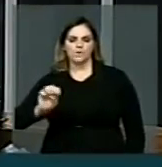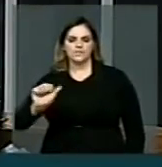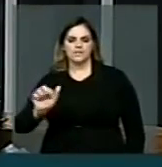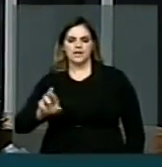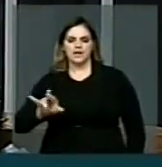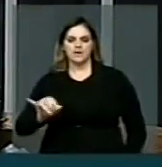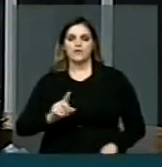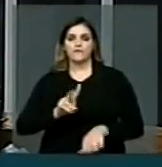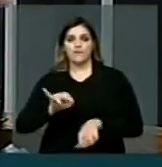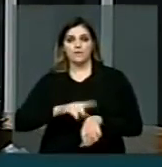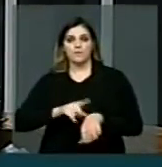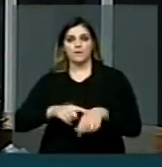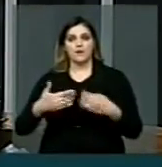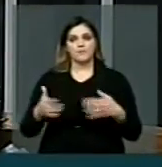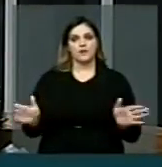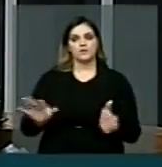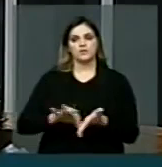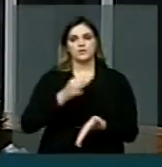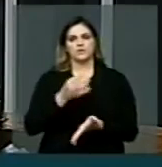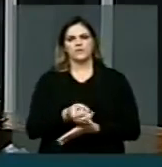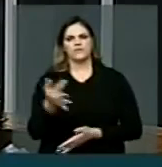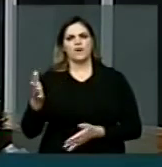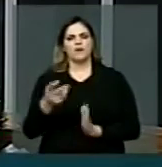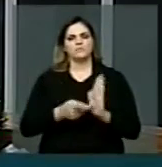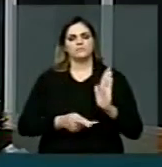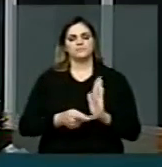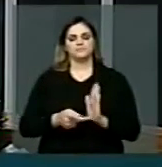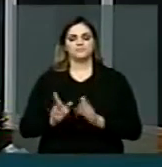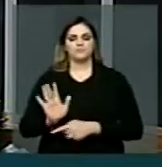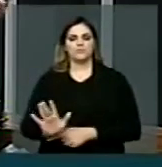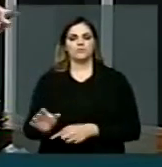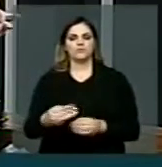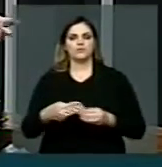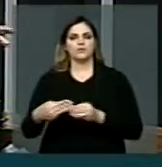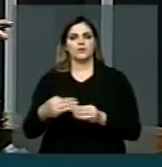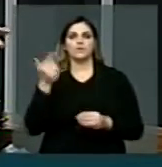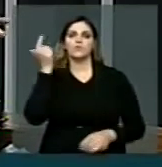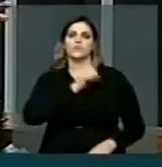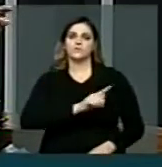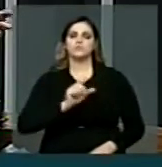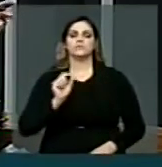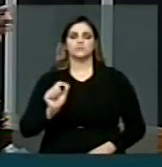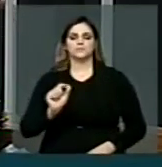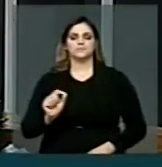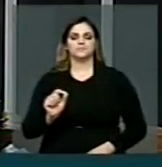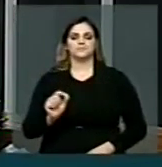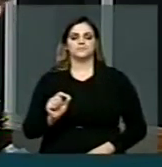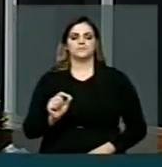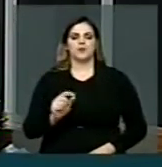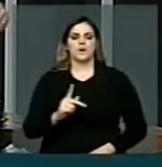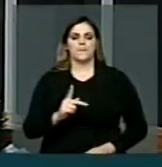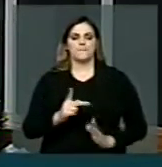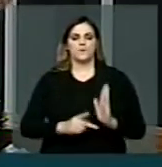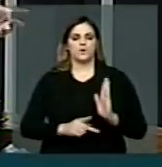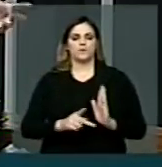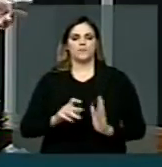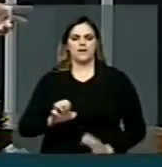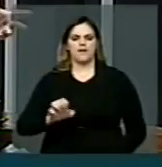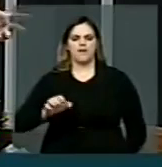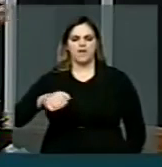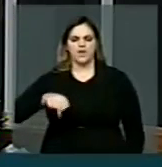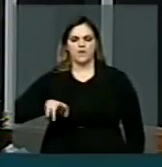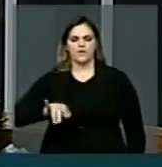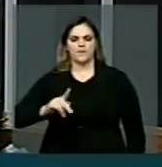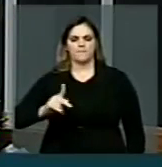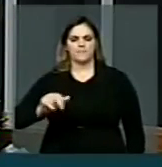para centenas de municípios por esse Brasil afora que foram contemplados com o chamado programa Equipagem do